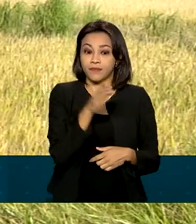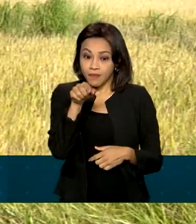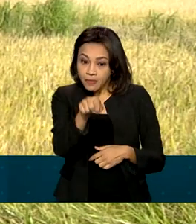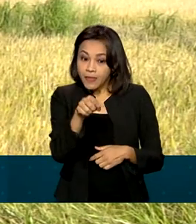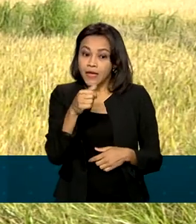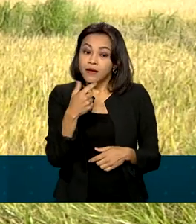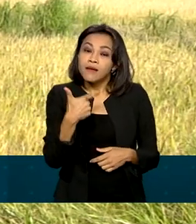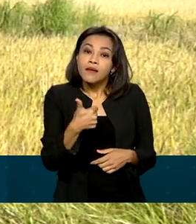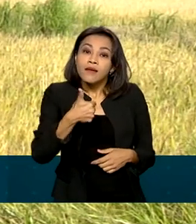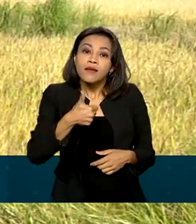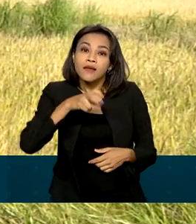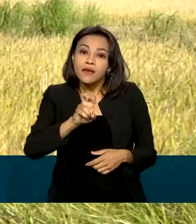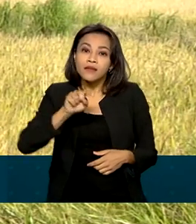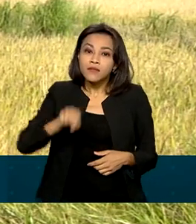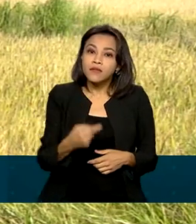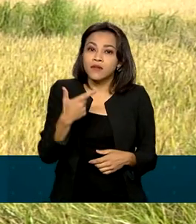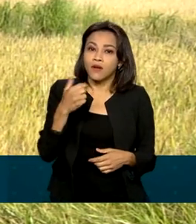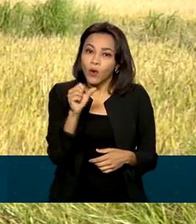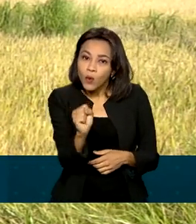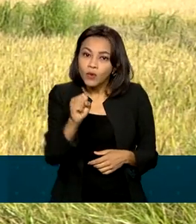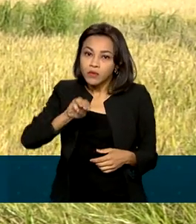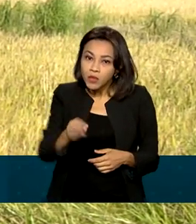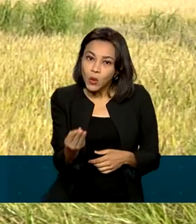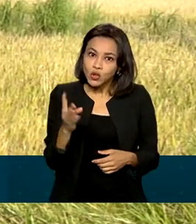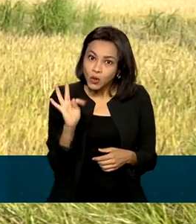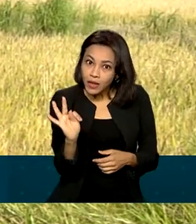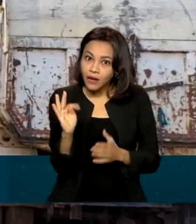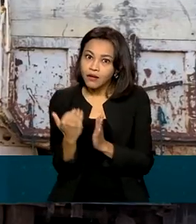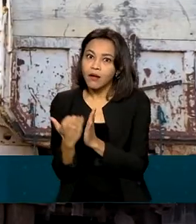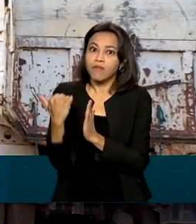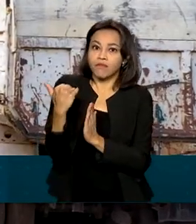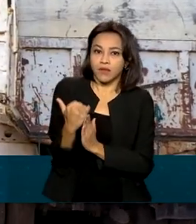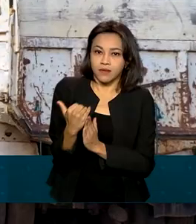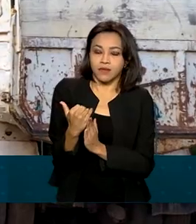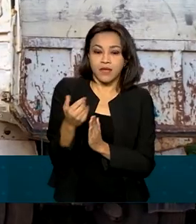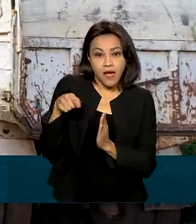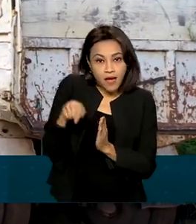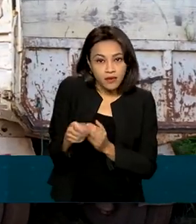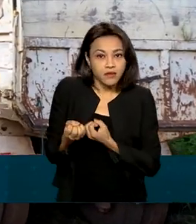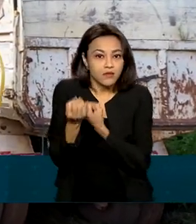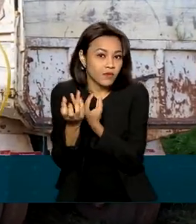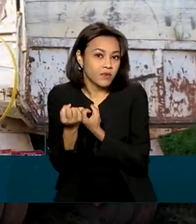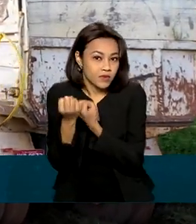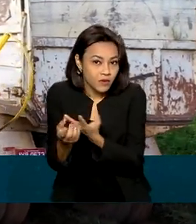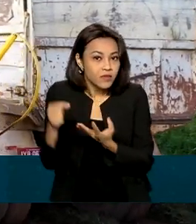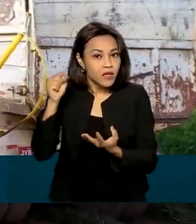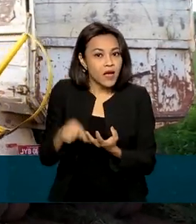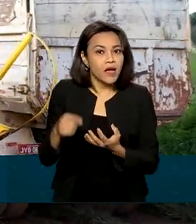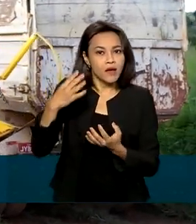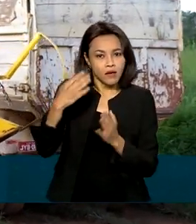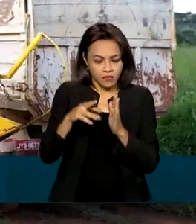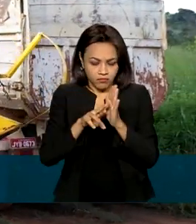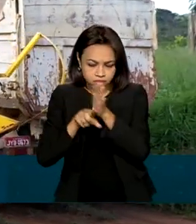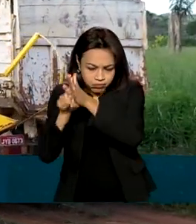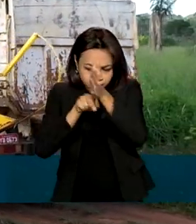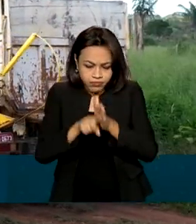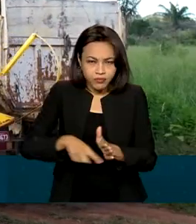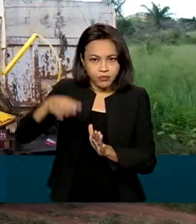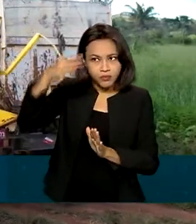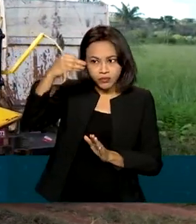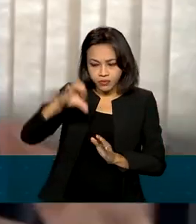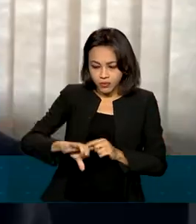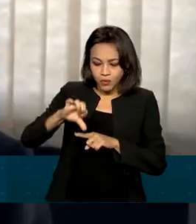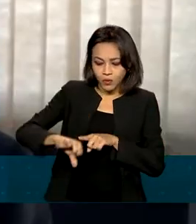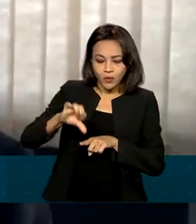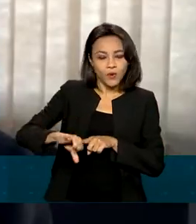15,8 milhões de toneladas a mais. Os dados são do nono levantamento da safra de grãos da